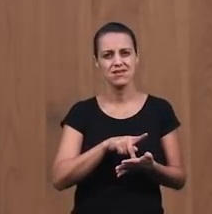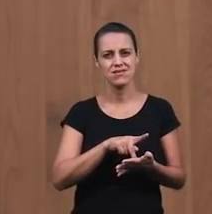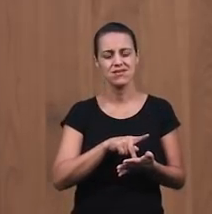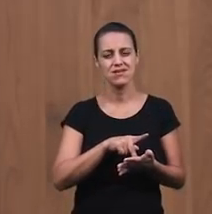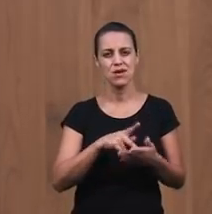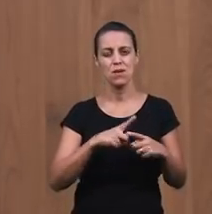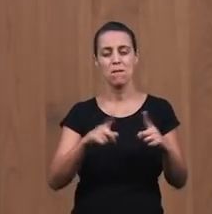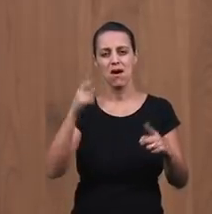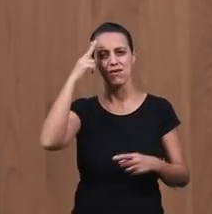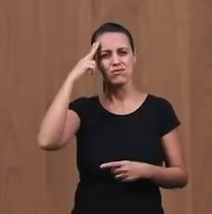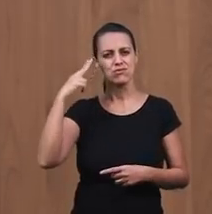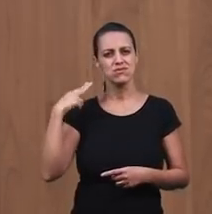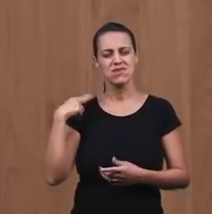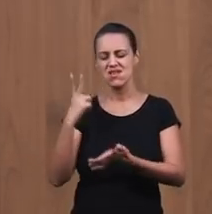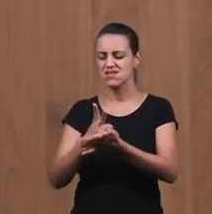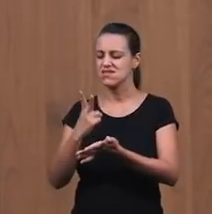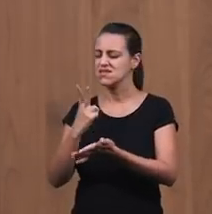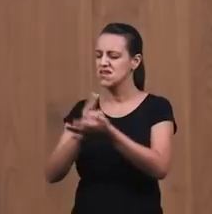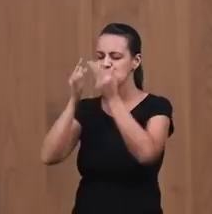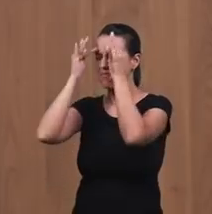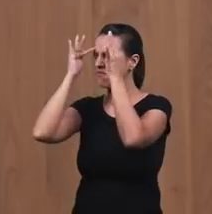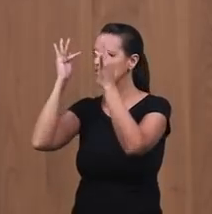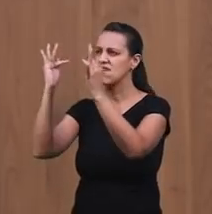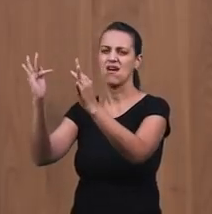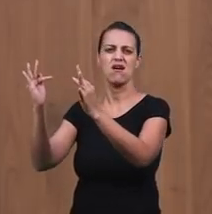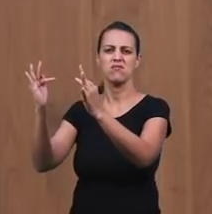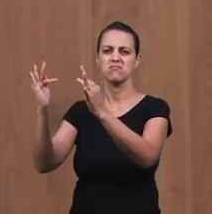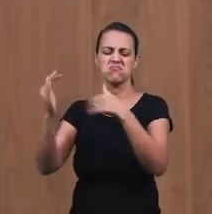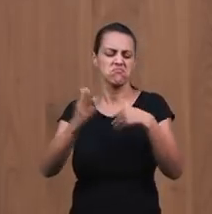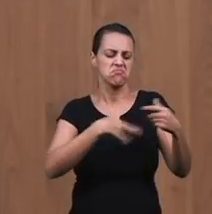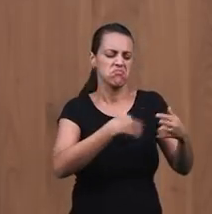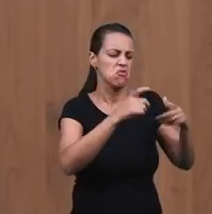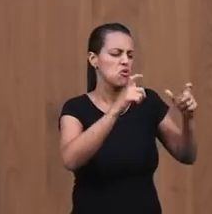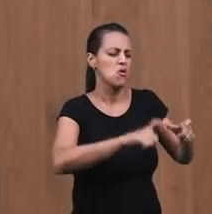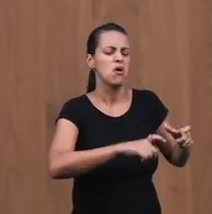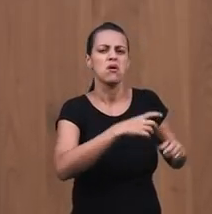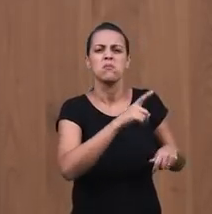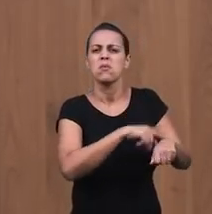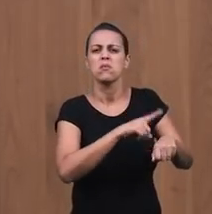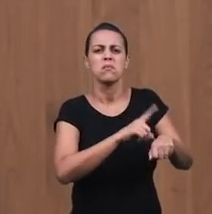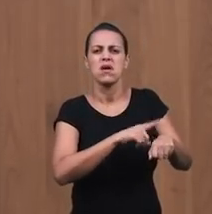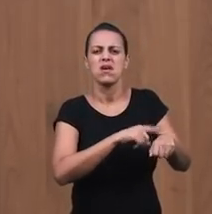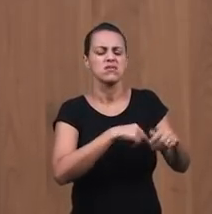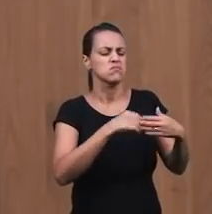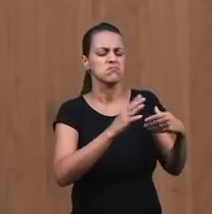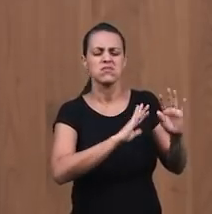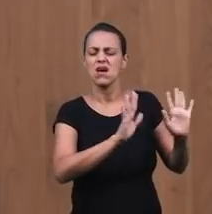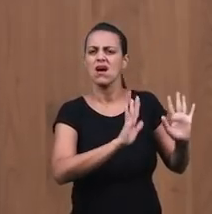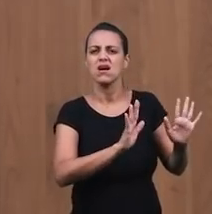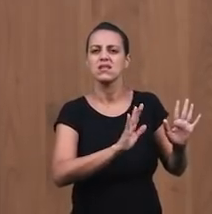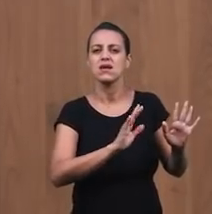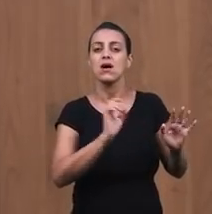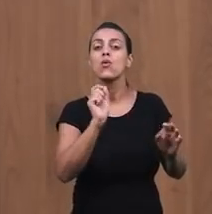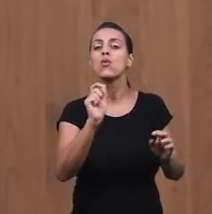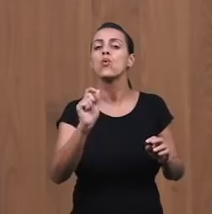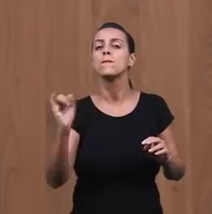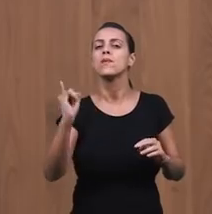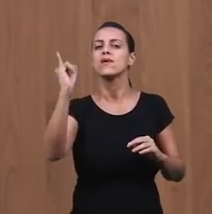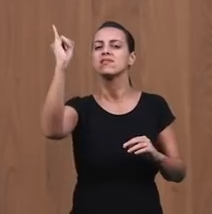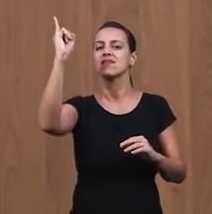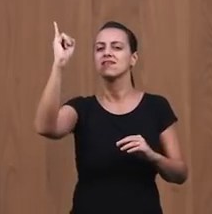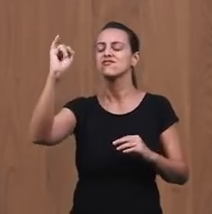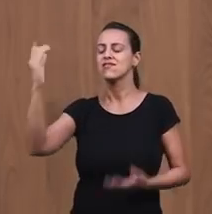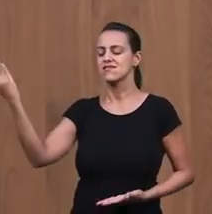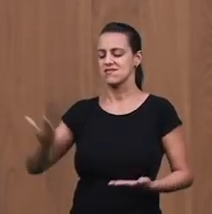continuou sendo fiel Não importava as circunstâncias O que importava para José Era continuar